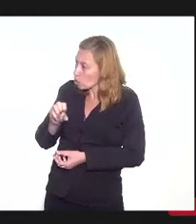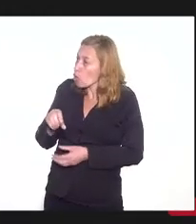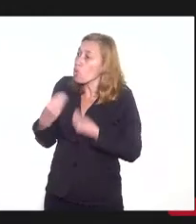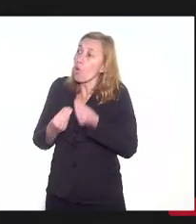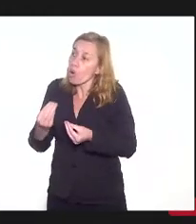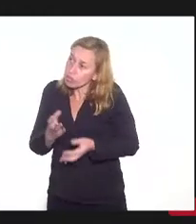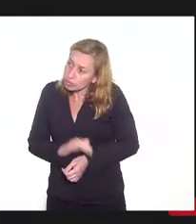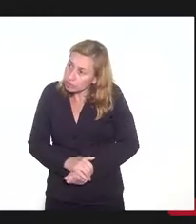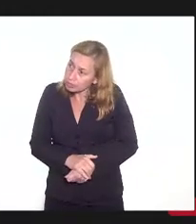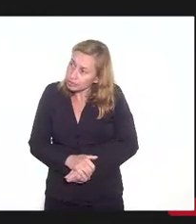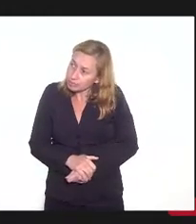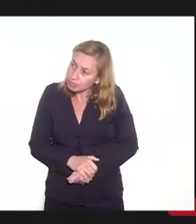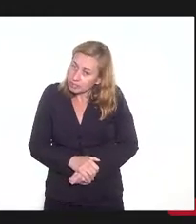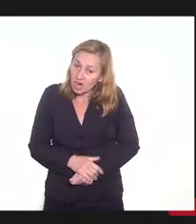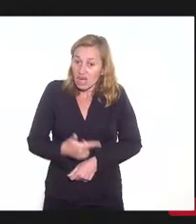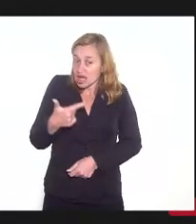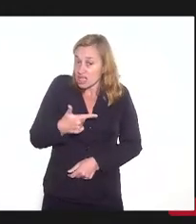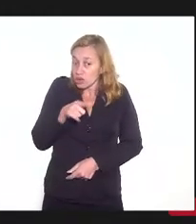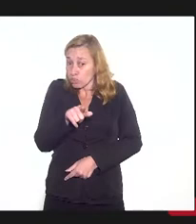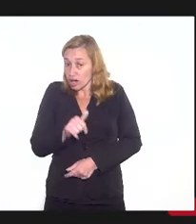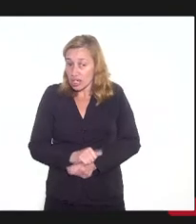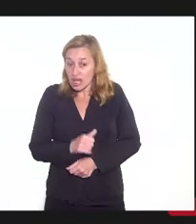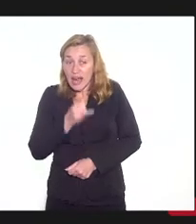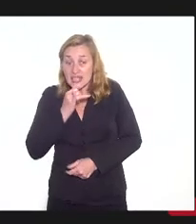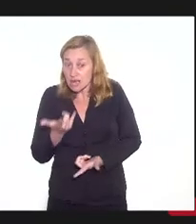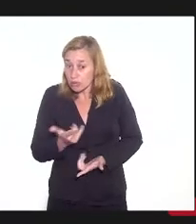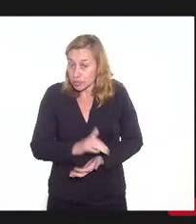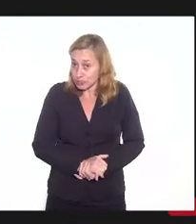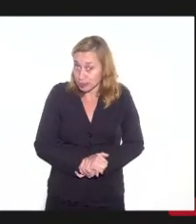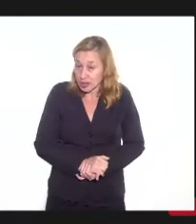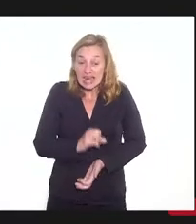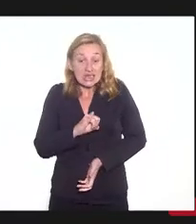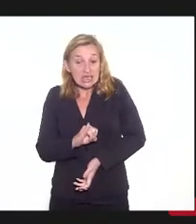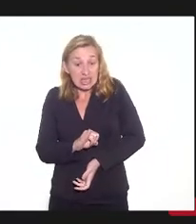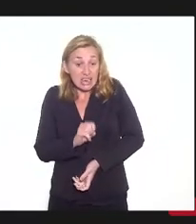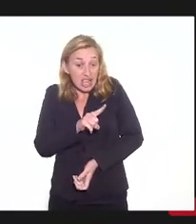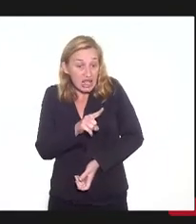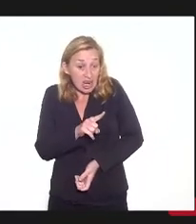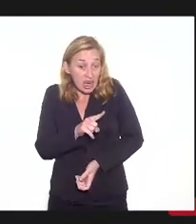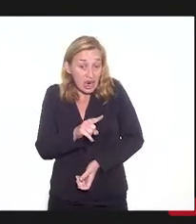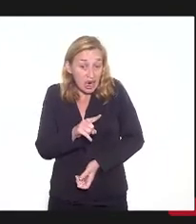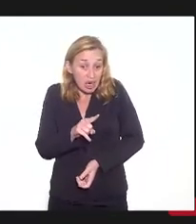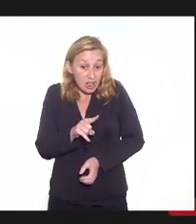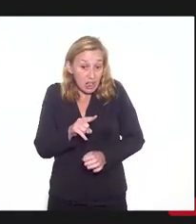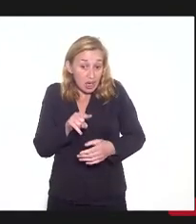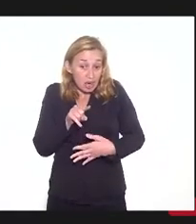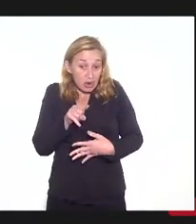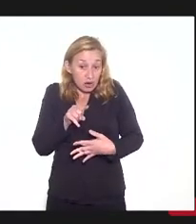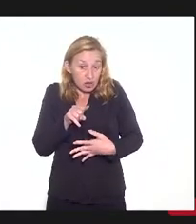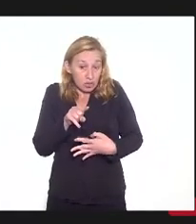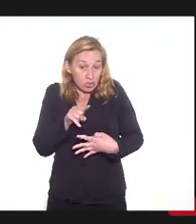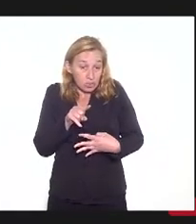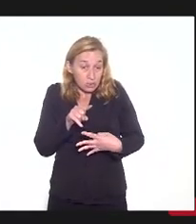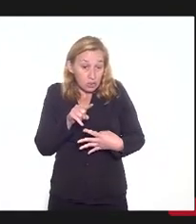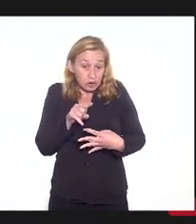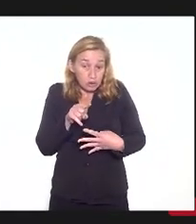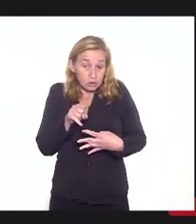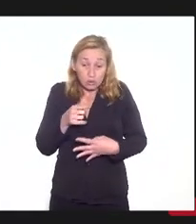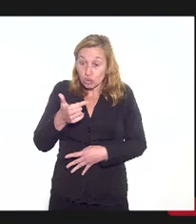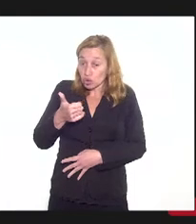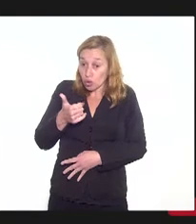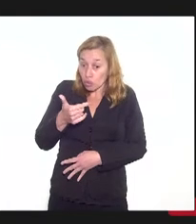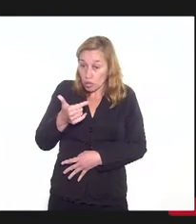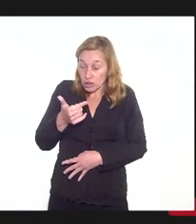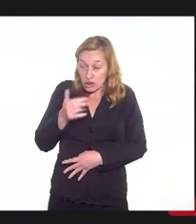resolver esse segundo item, por exemplo, se ele é um dos eixos, um dos dois pilares